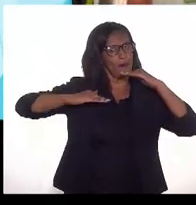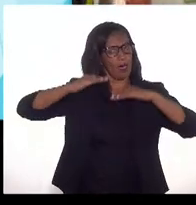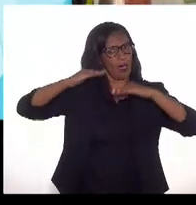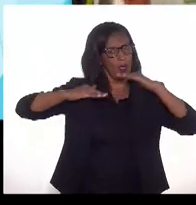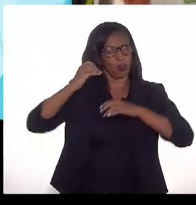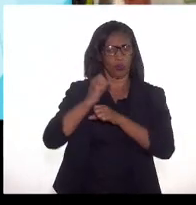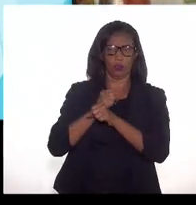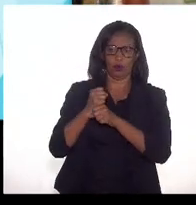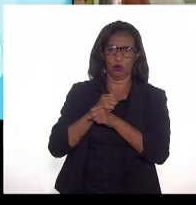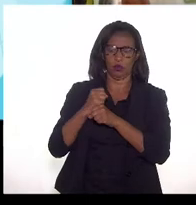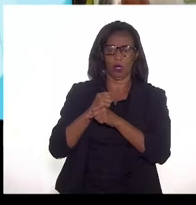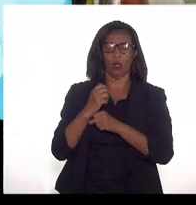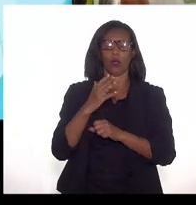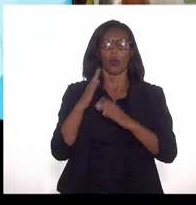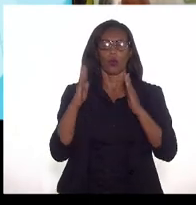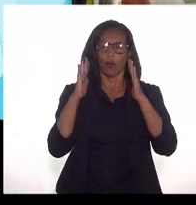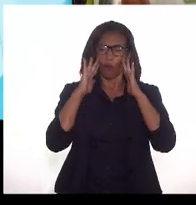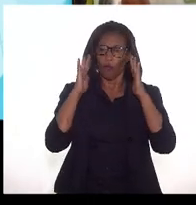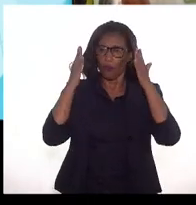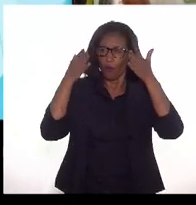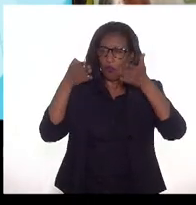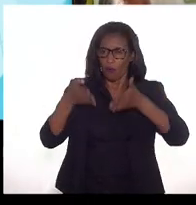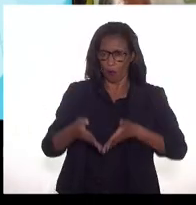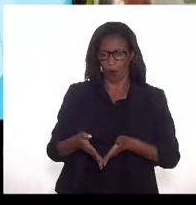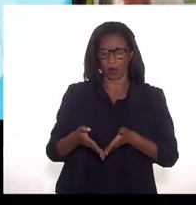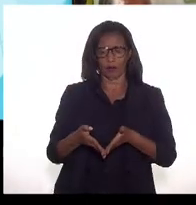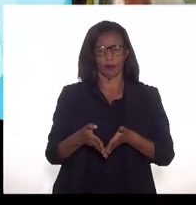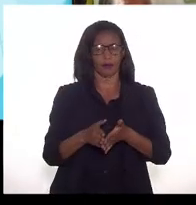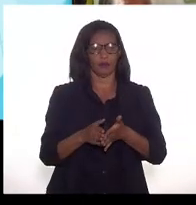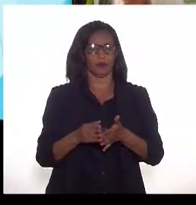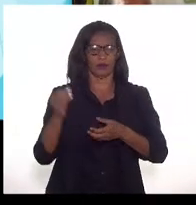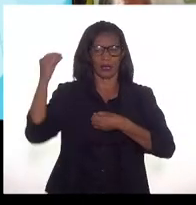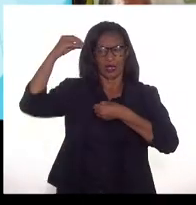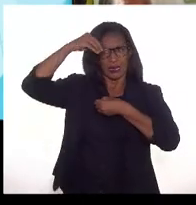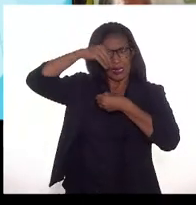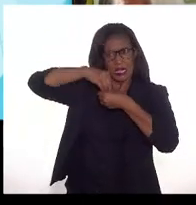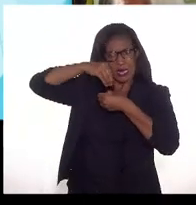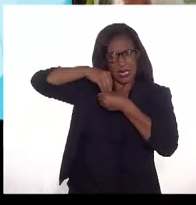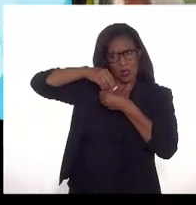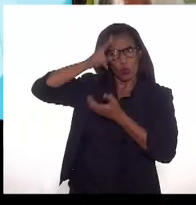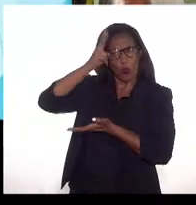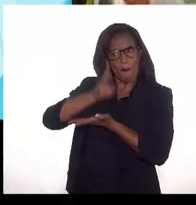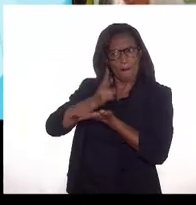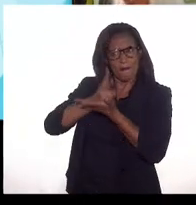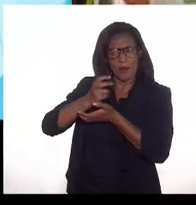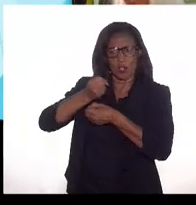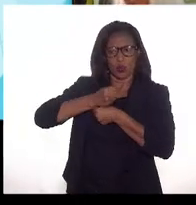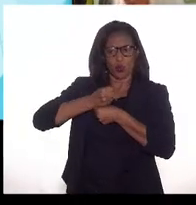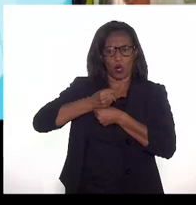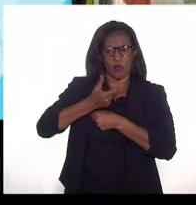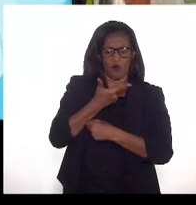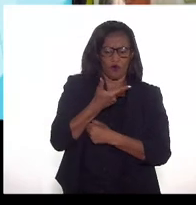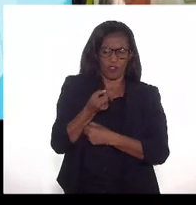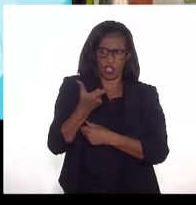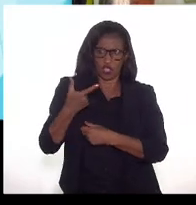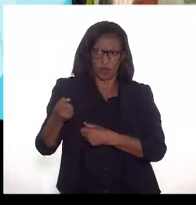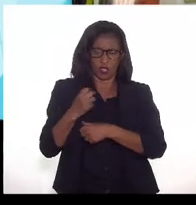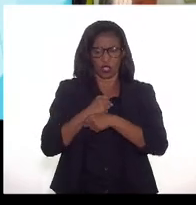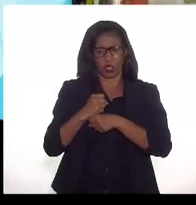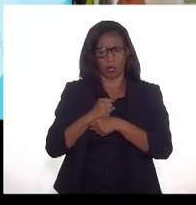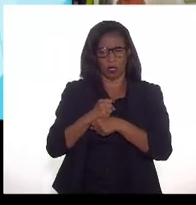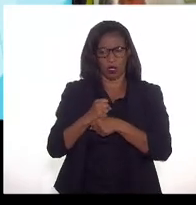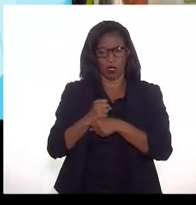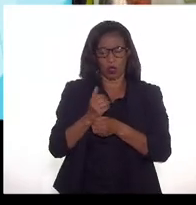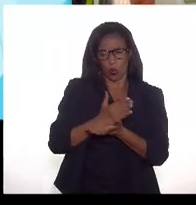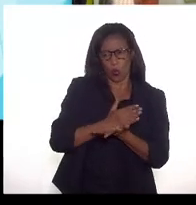mas quando a gente foca a sazonalidade dentro de um mesmo ano, o ano de 2020 começou